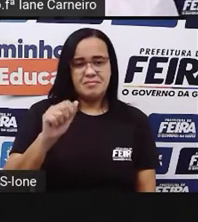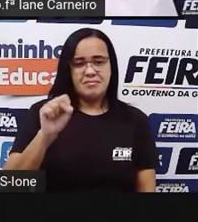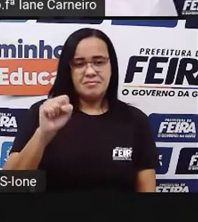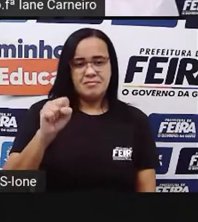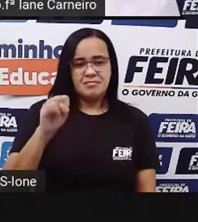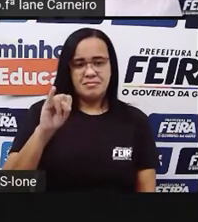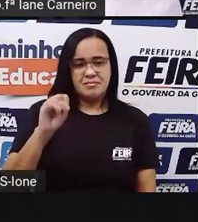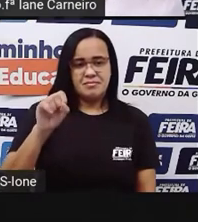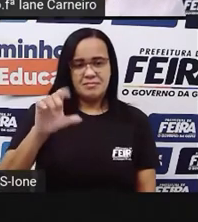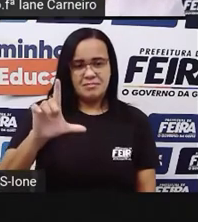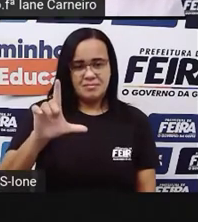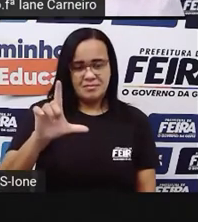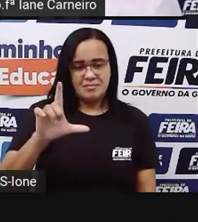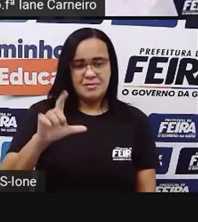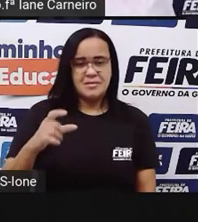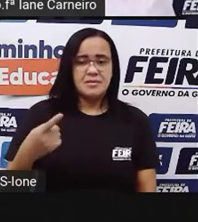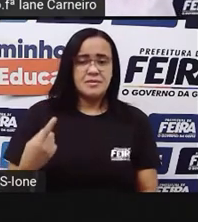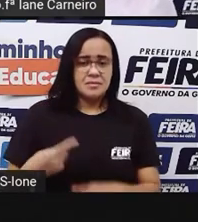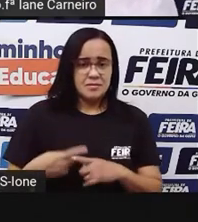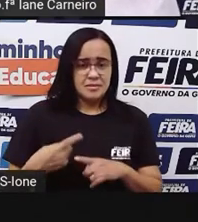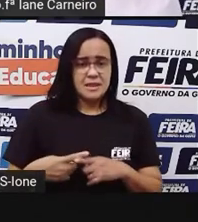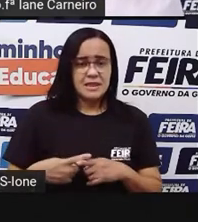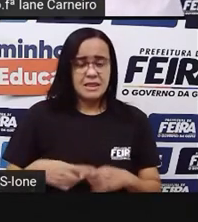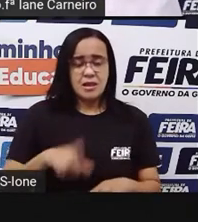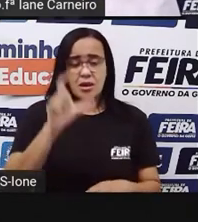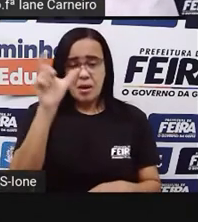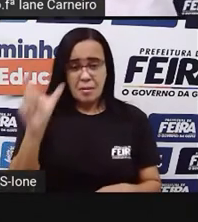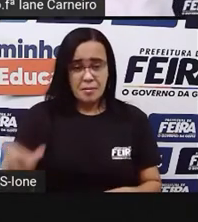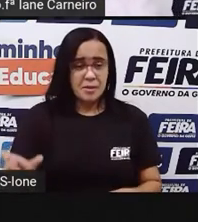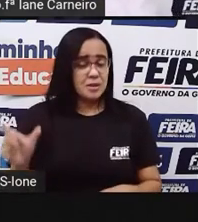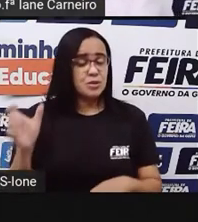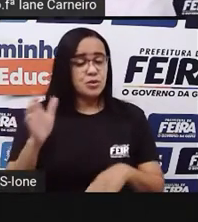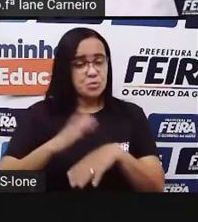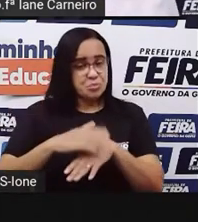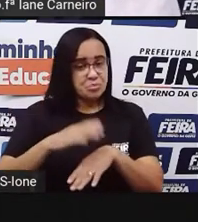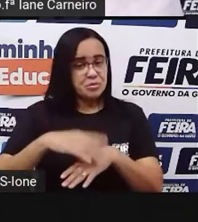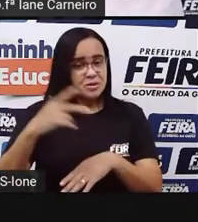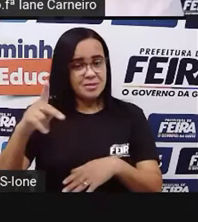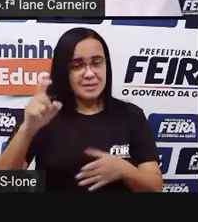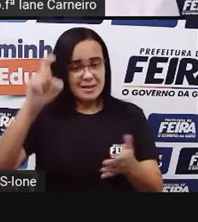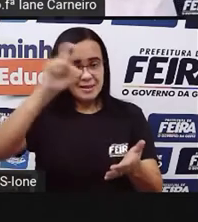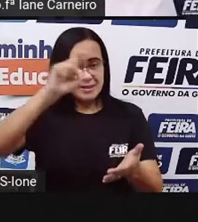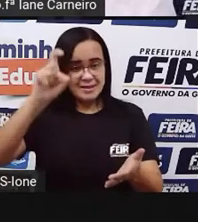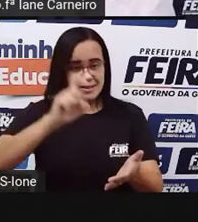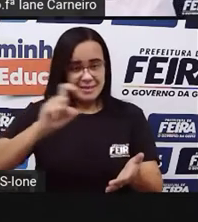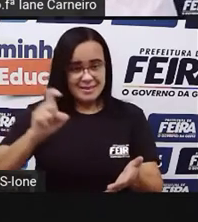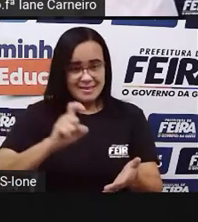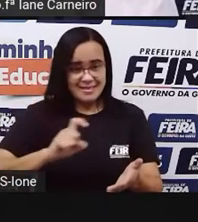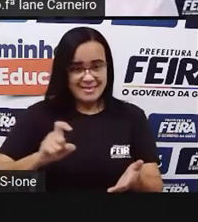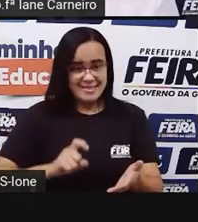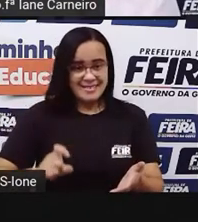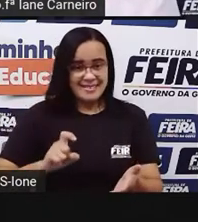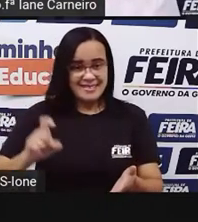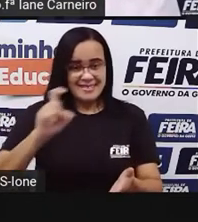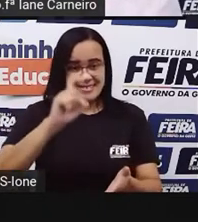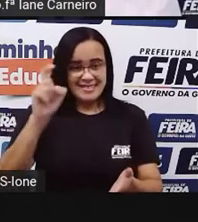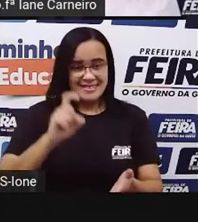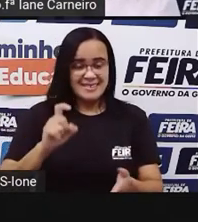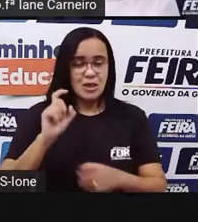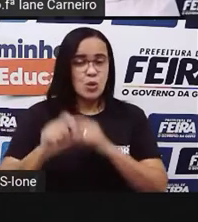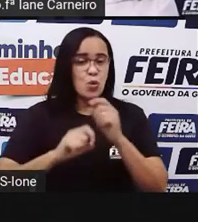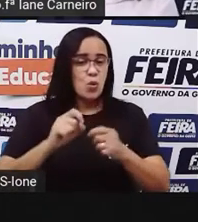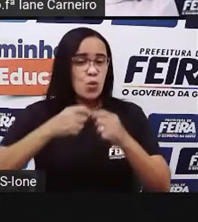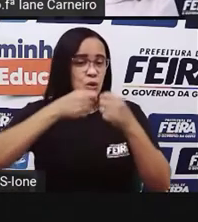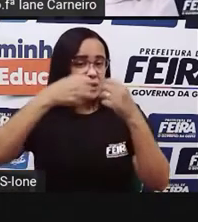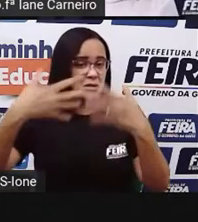Provavelmente, a pessoa que fez esse grafite aí, né? O sangue dele seja A positivo, não a Pró está dizendo aí.